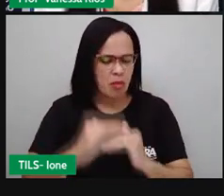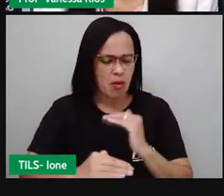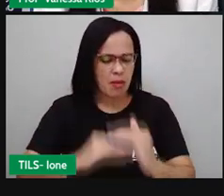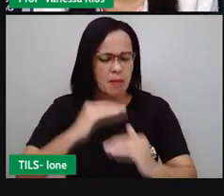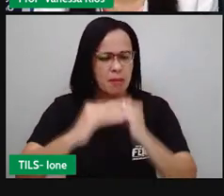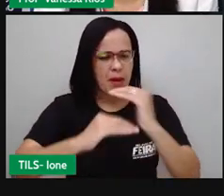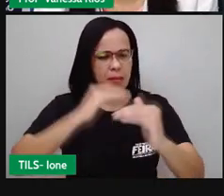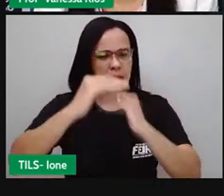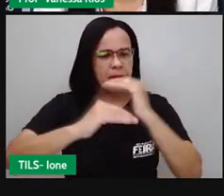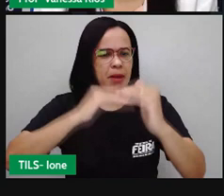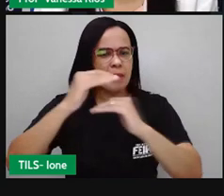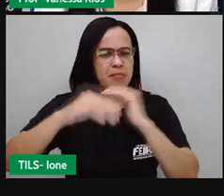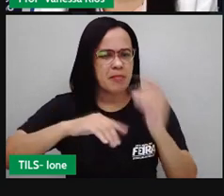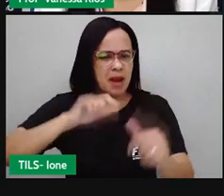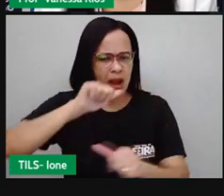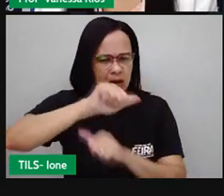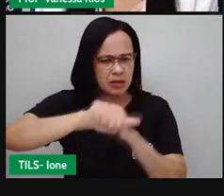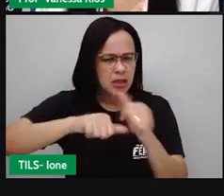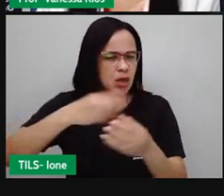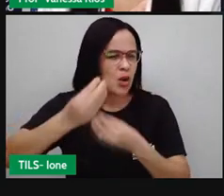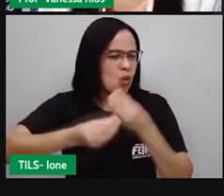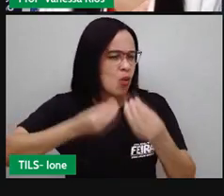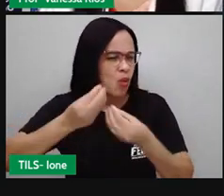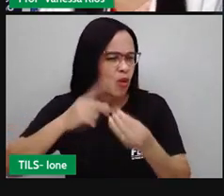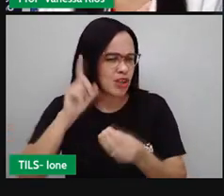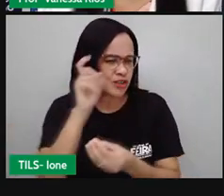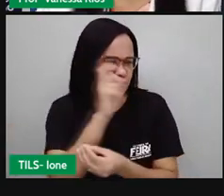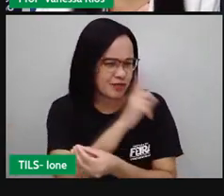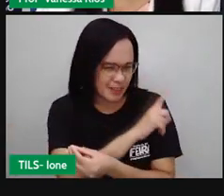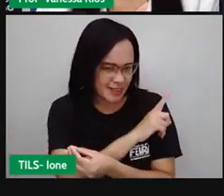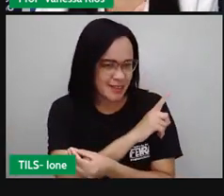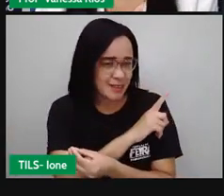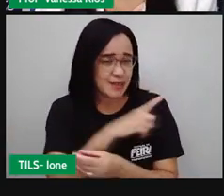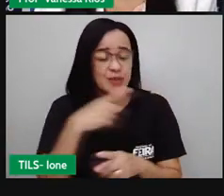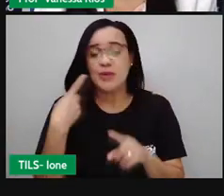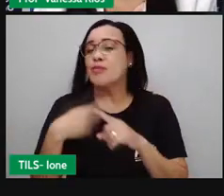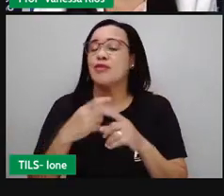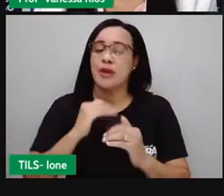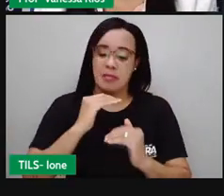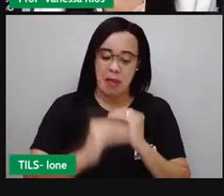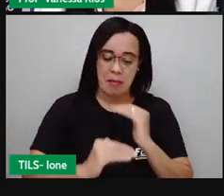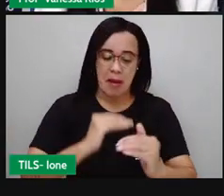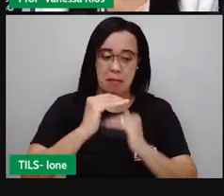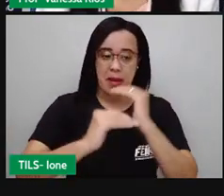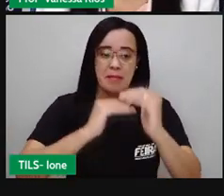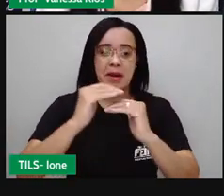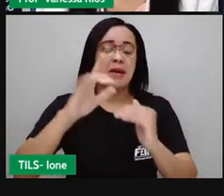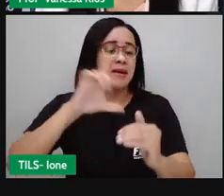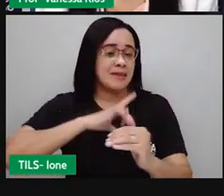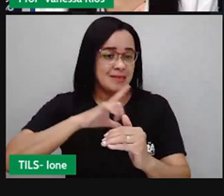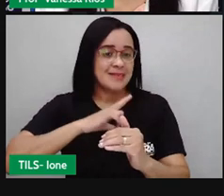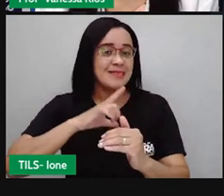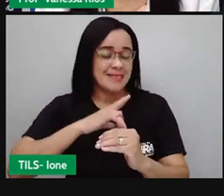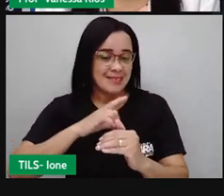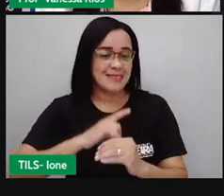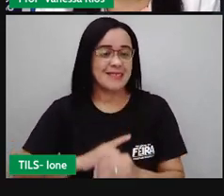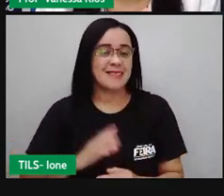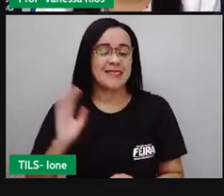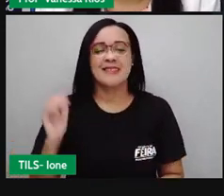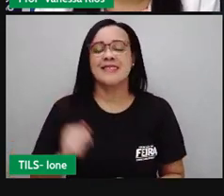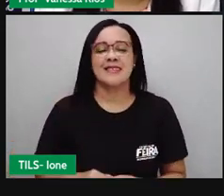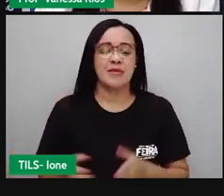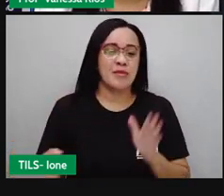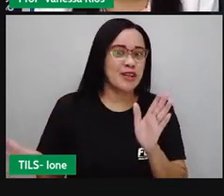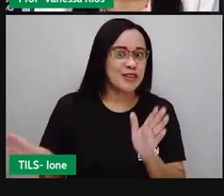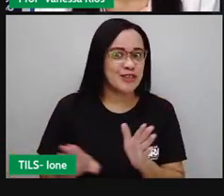difícil. Realmente aí exigem muitos processos para chegar até a urina. Processos importantes para